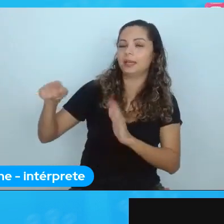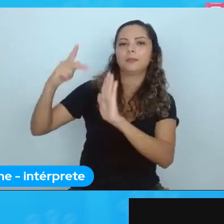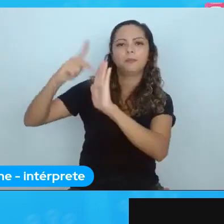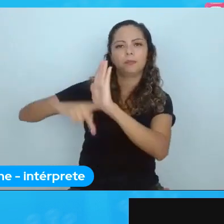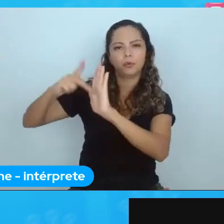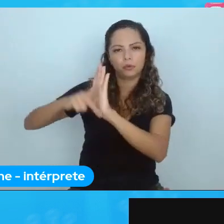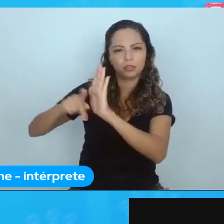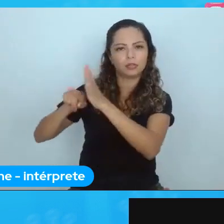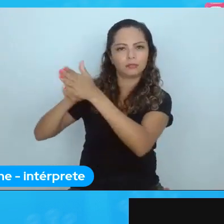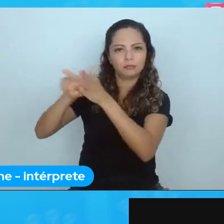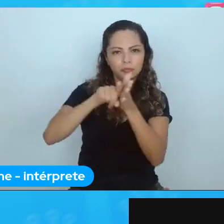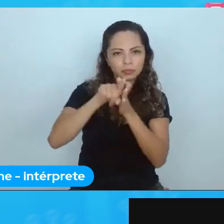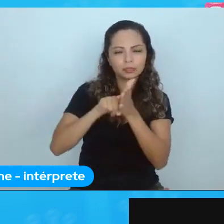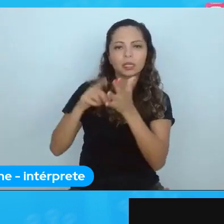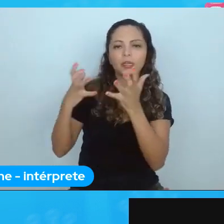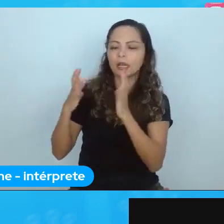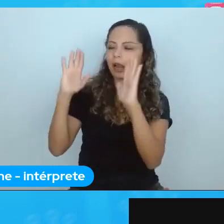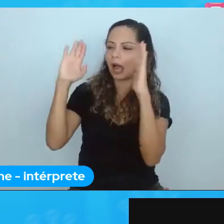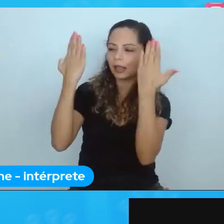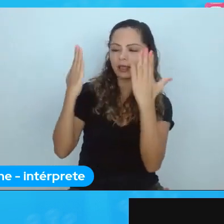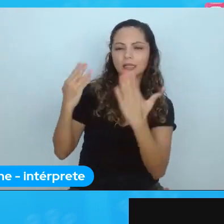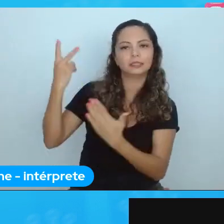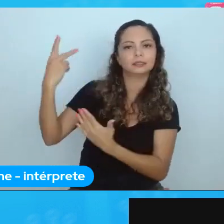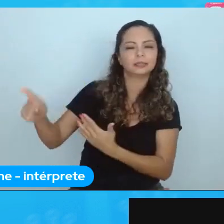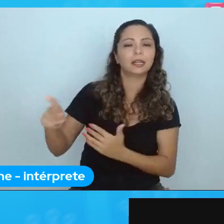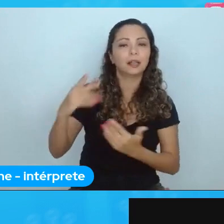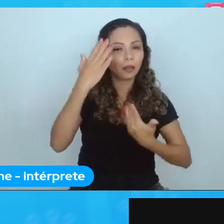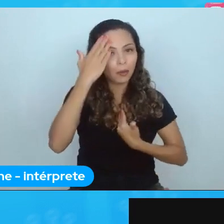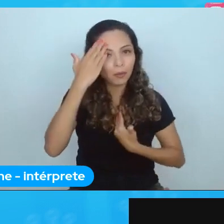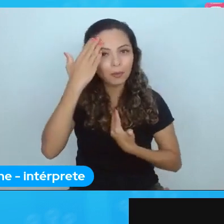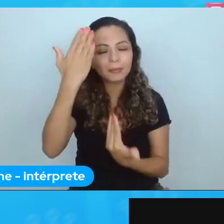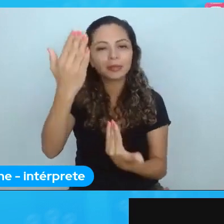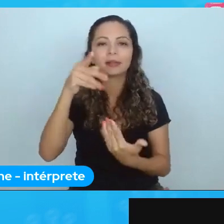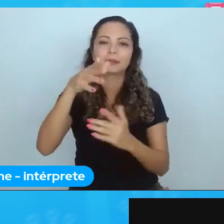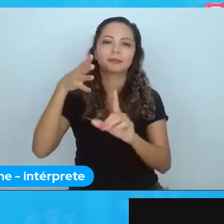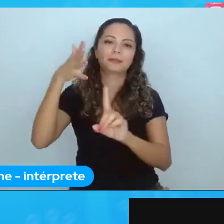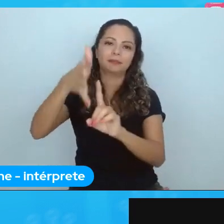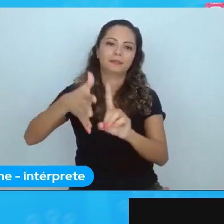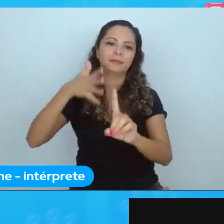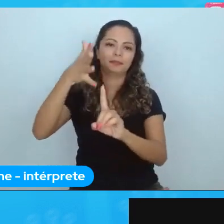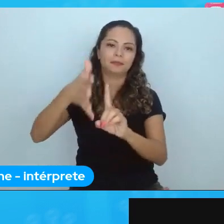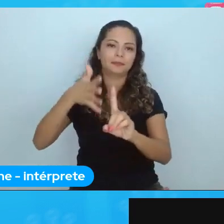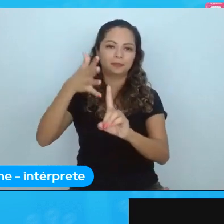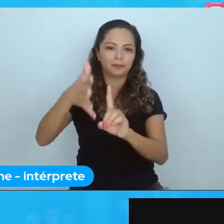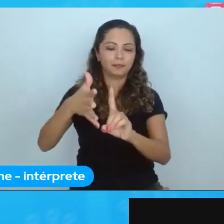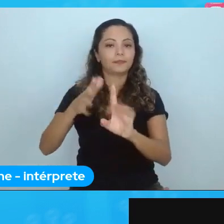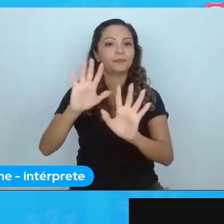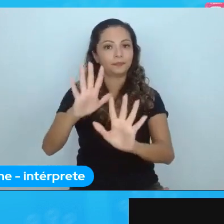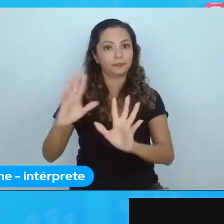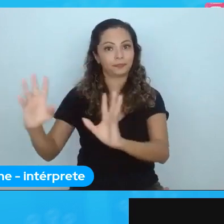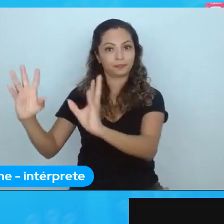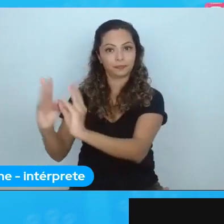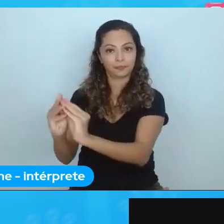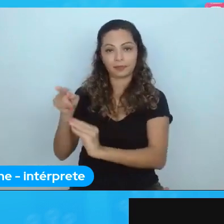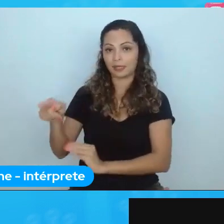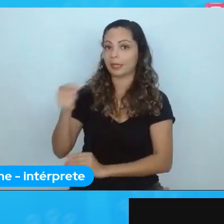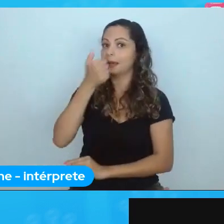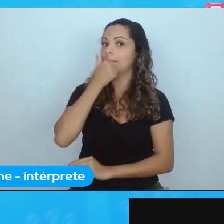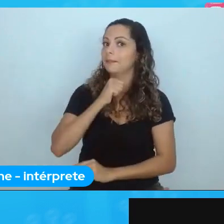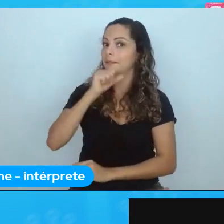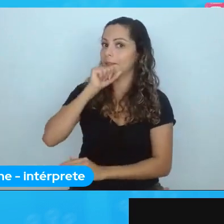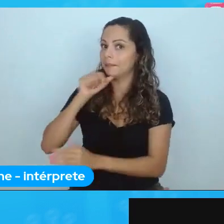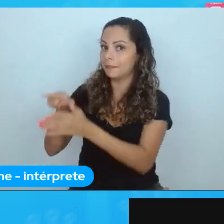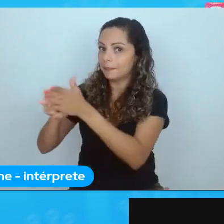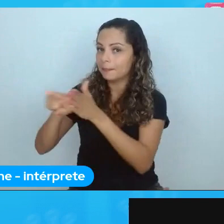portfólio. Muito obrigada por sua palestra. a conclusão, a pesquisa dela chegou foi que a maior causa das quedas dos